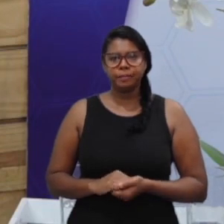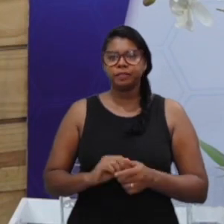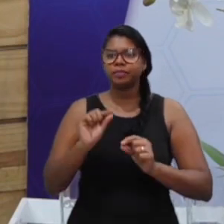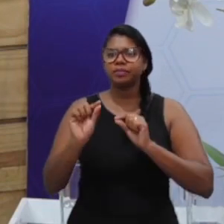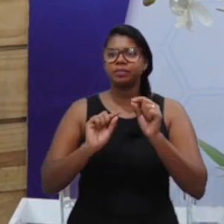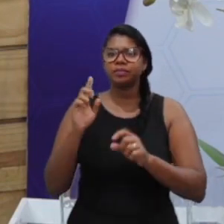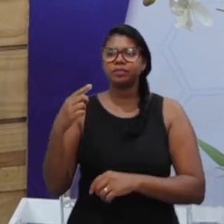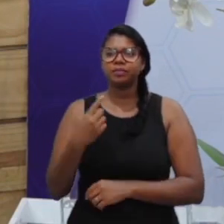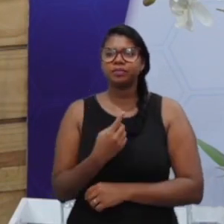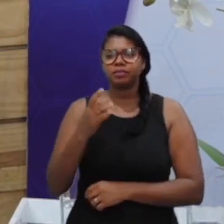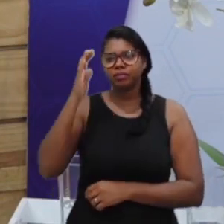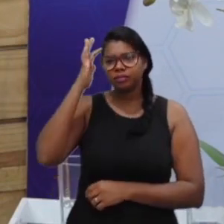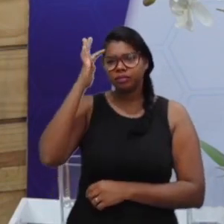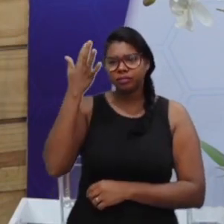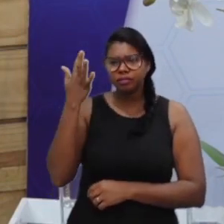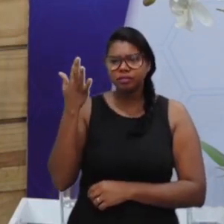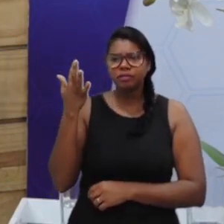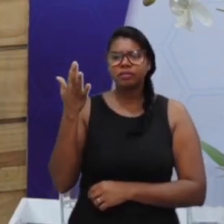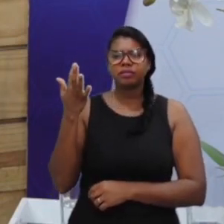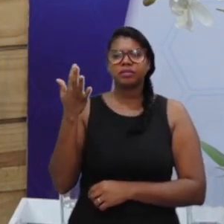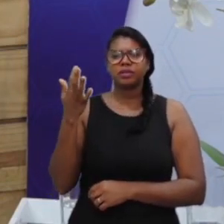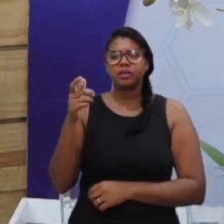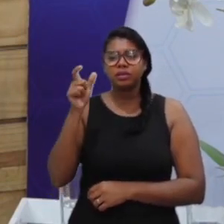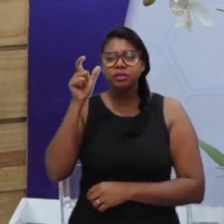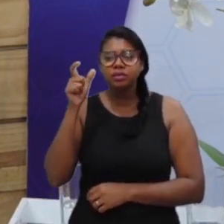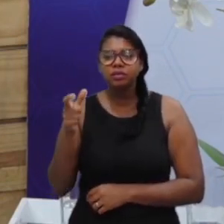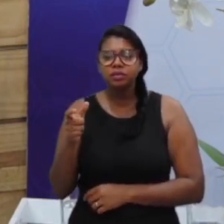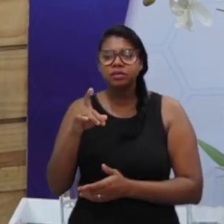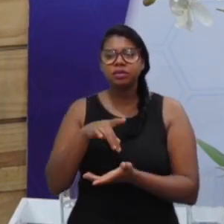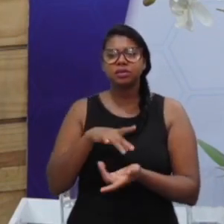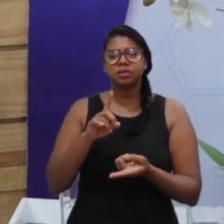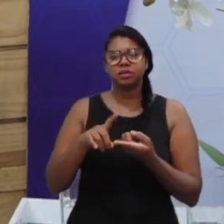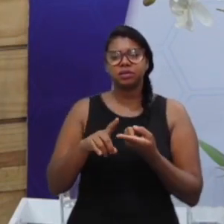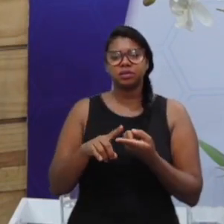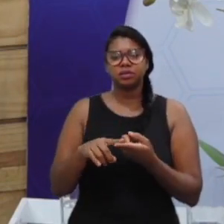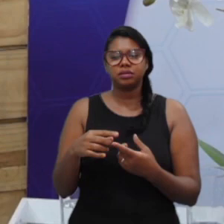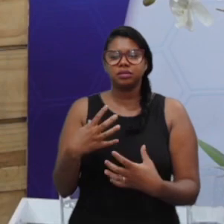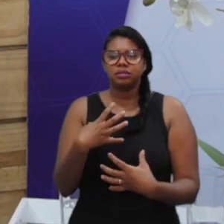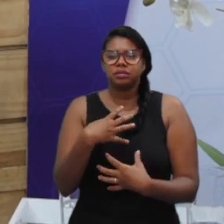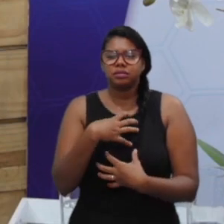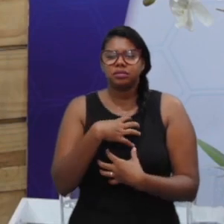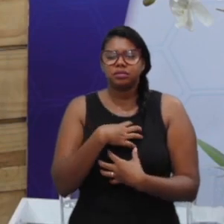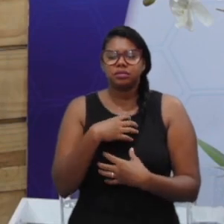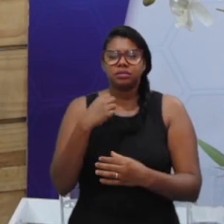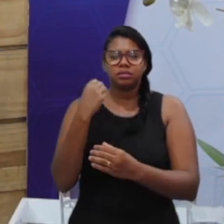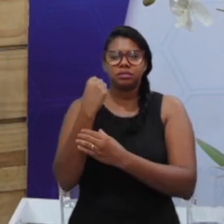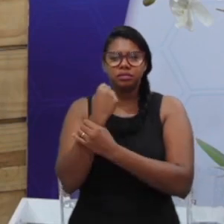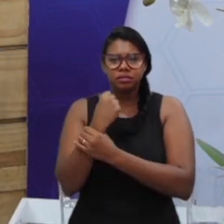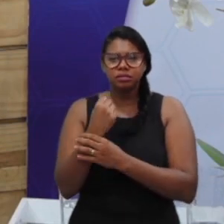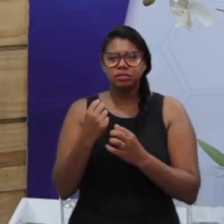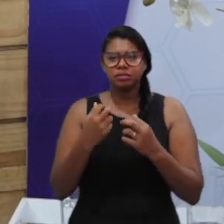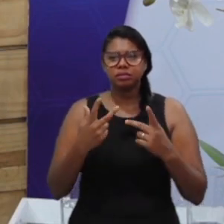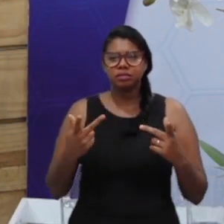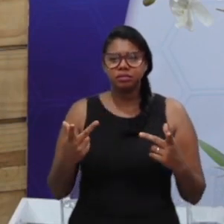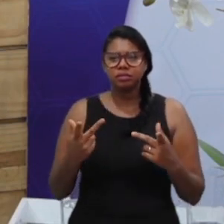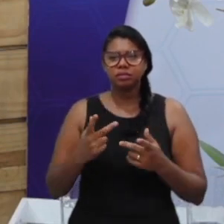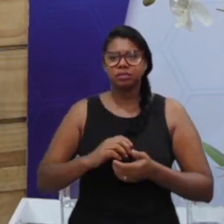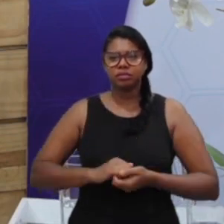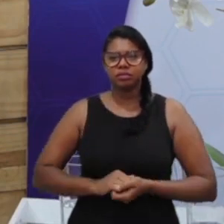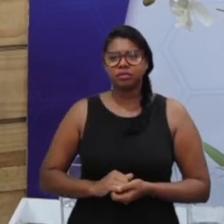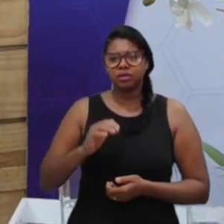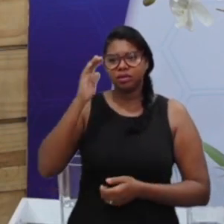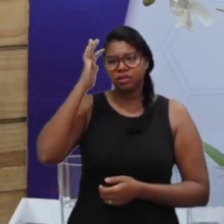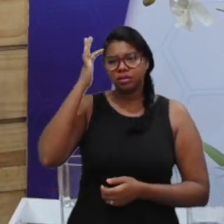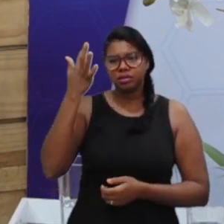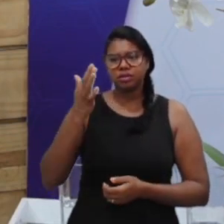gente tomar boas decisões e ter êxito e não se sentir inseguro diante de uma tomada de